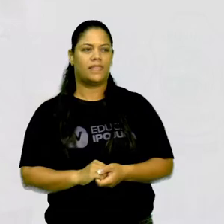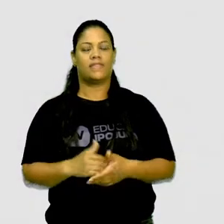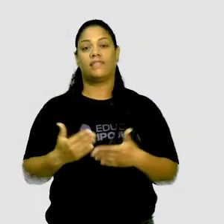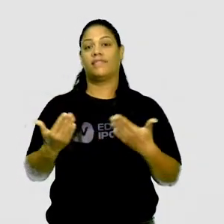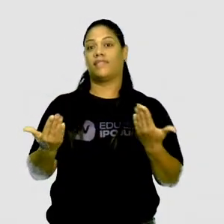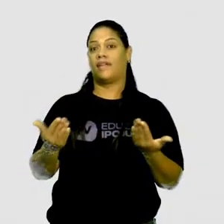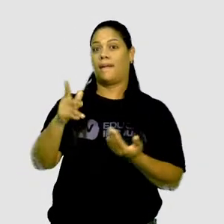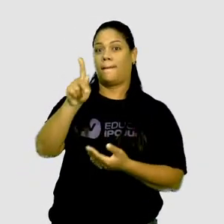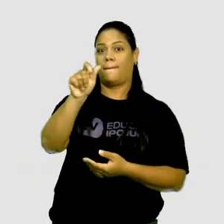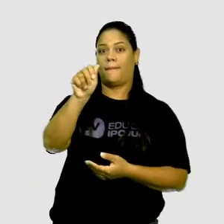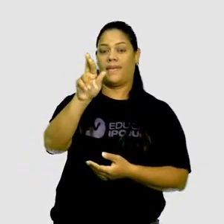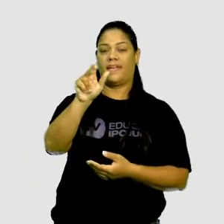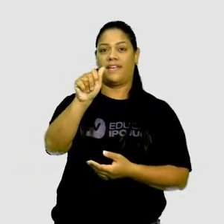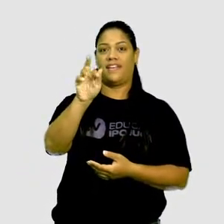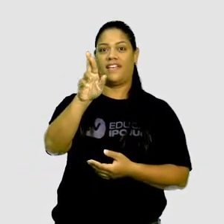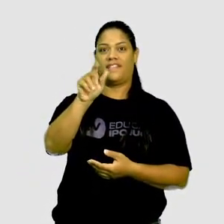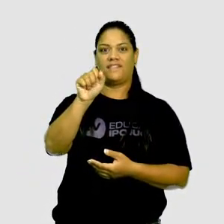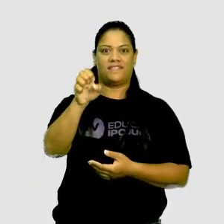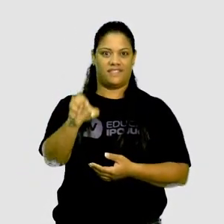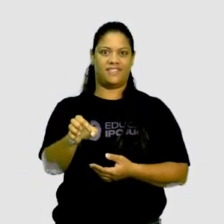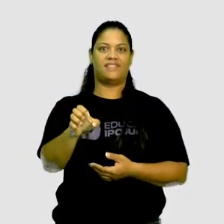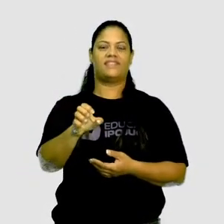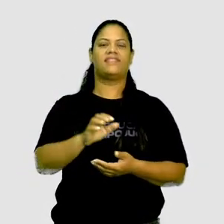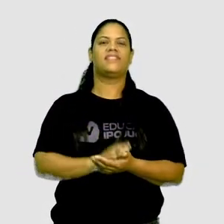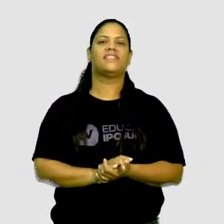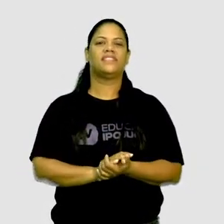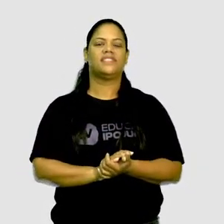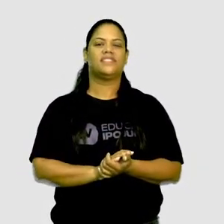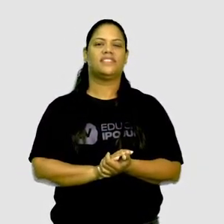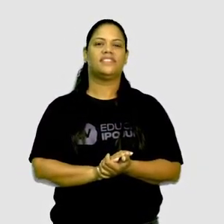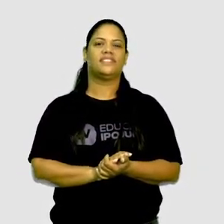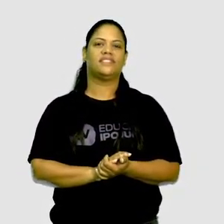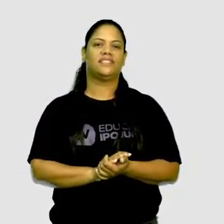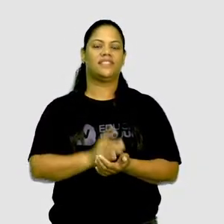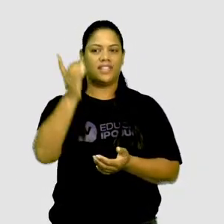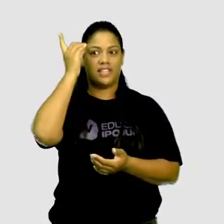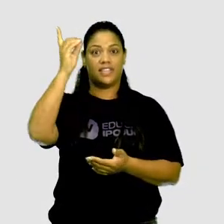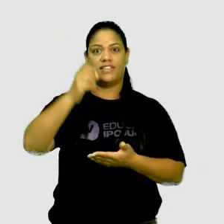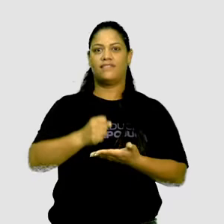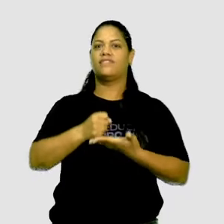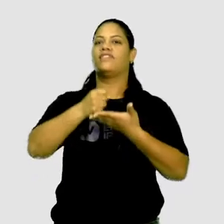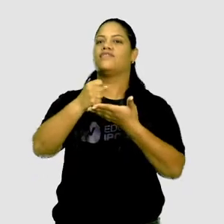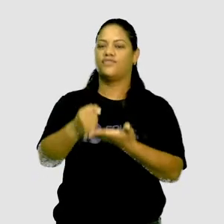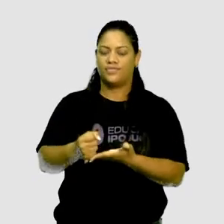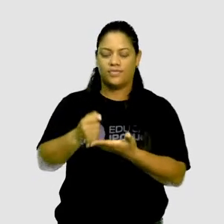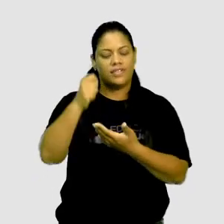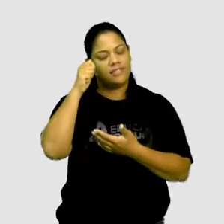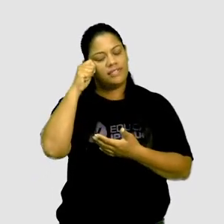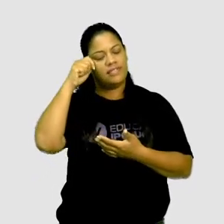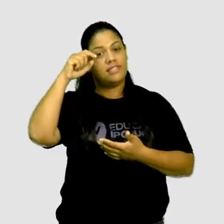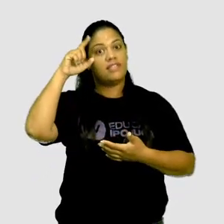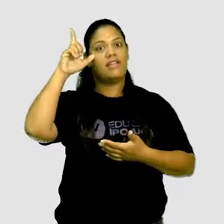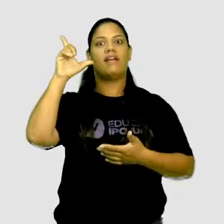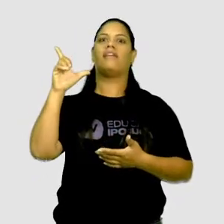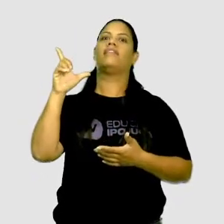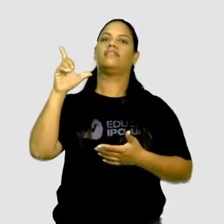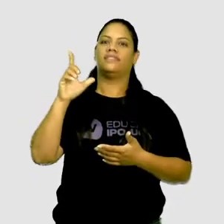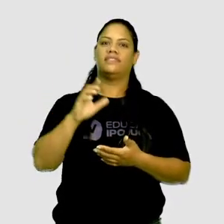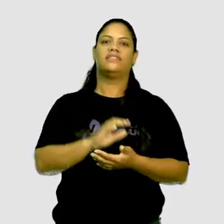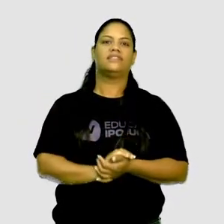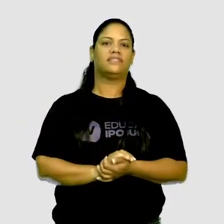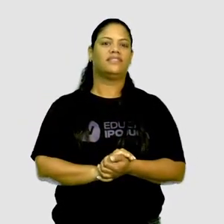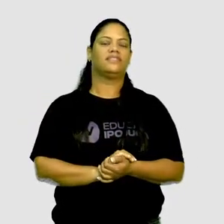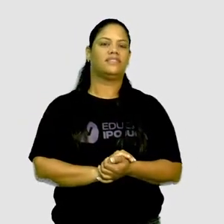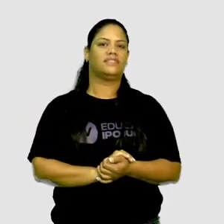paráfrase, não é? Do ditado popular que diz, Deus ajuda quem cedo madruga. Então,